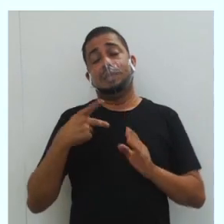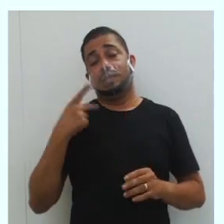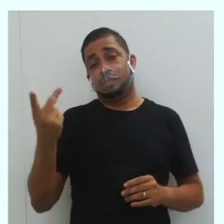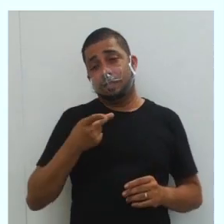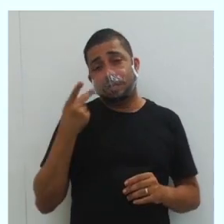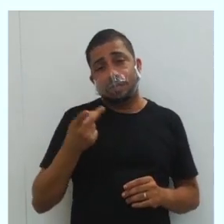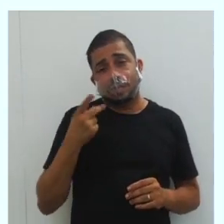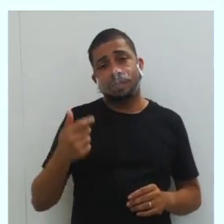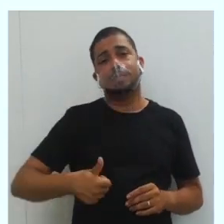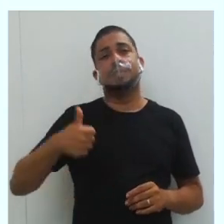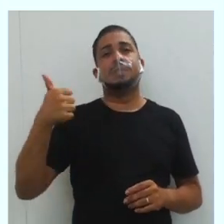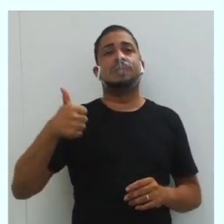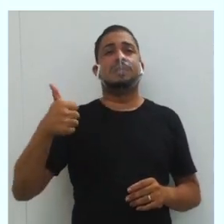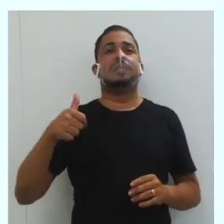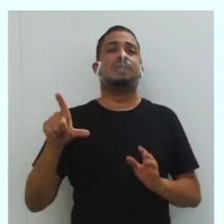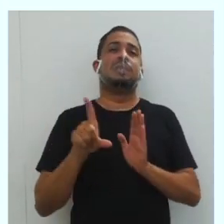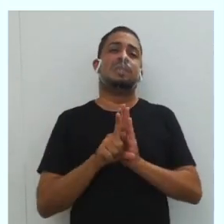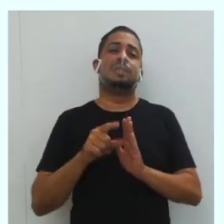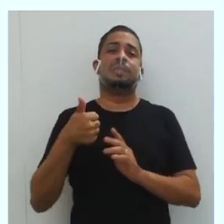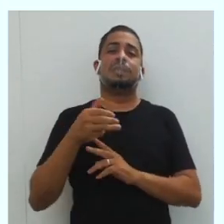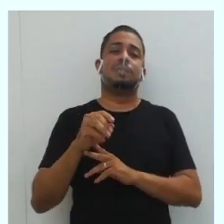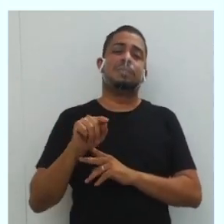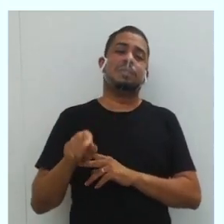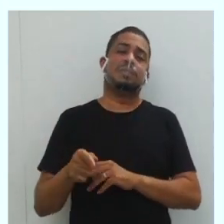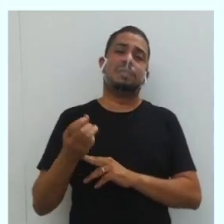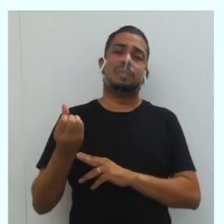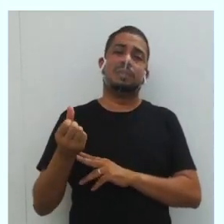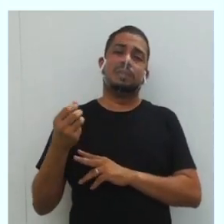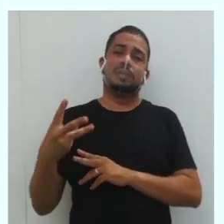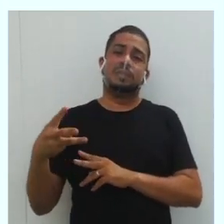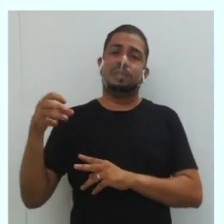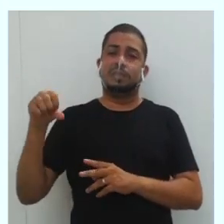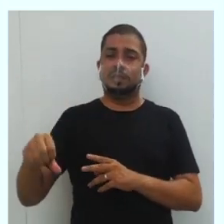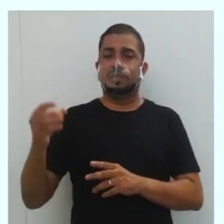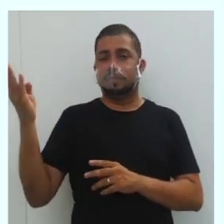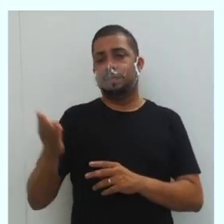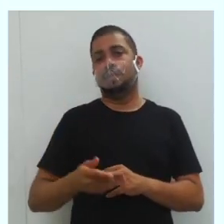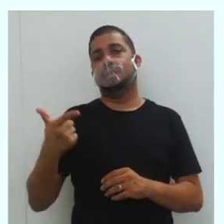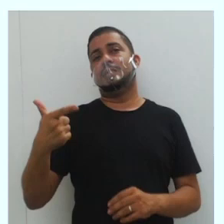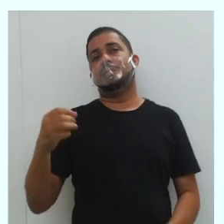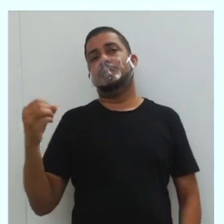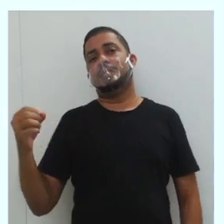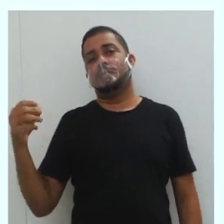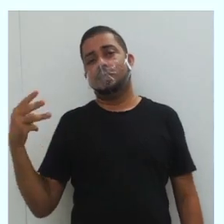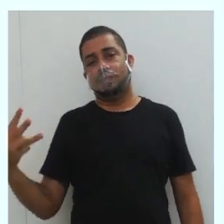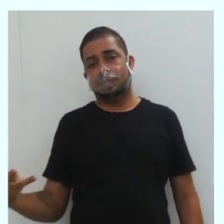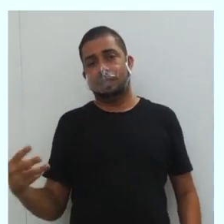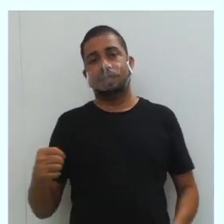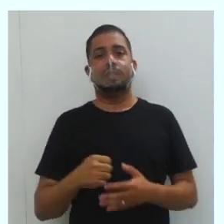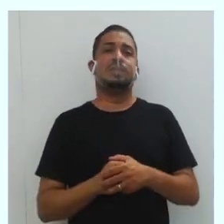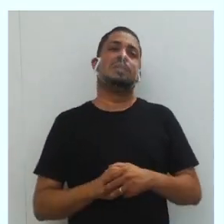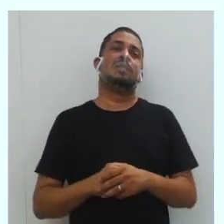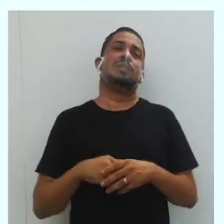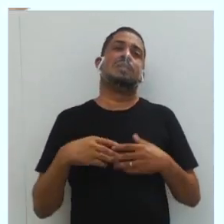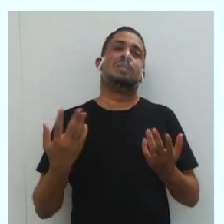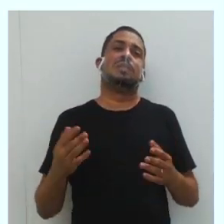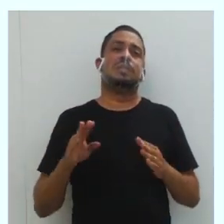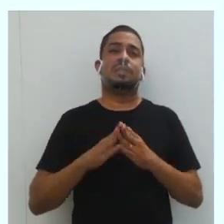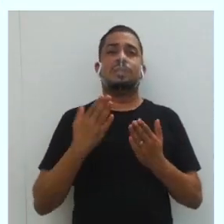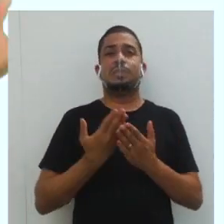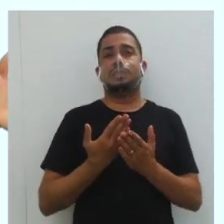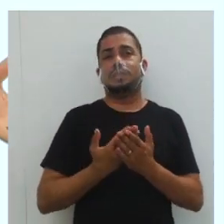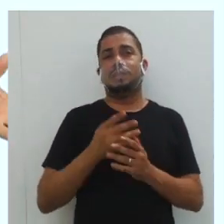que eu citei, esta primeira lei, a lei 10.639, barra 2003, a questão de quê?